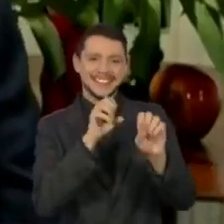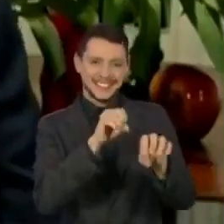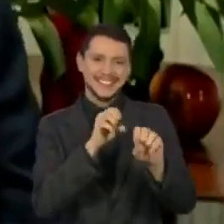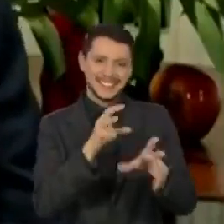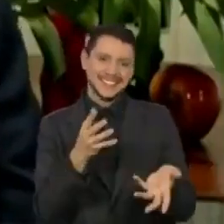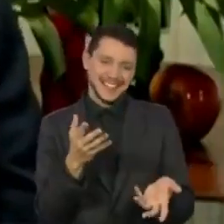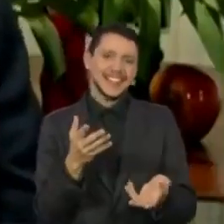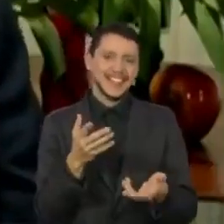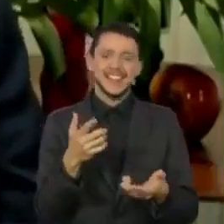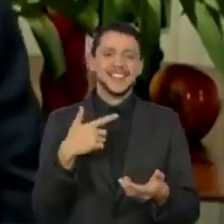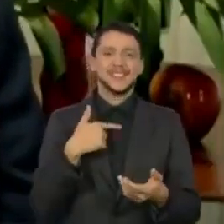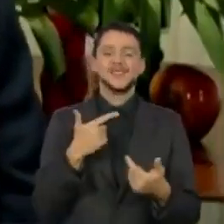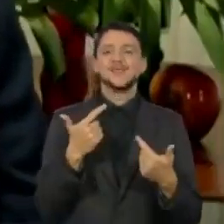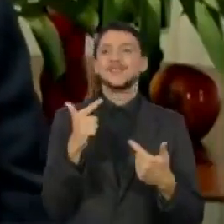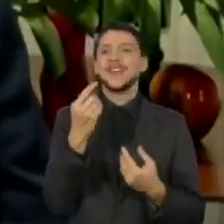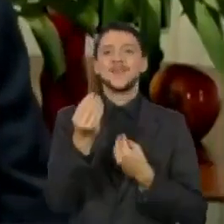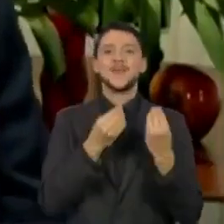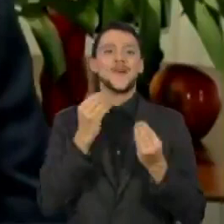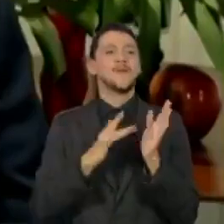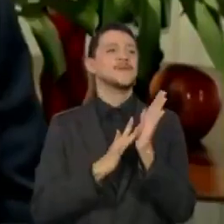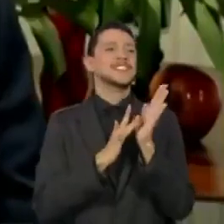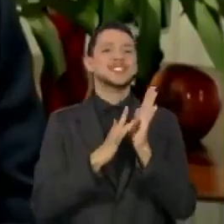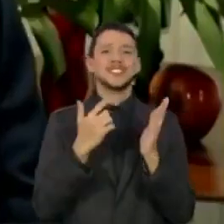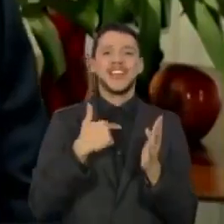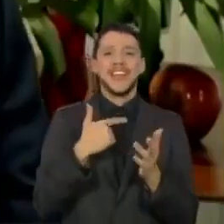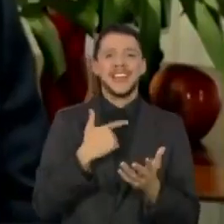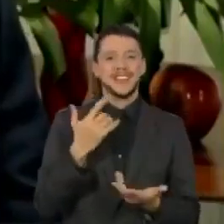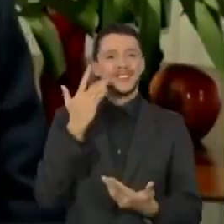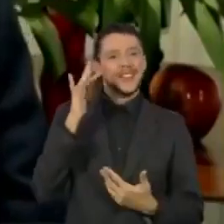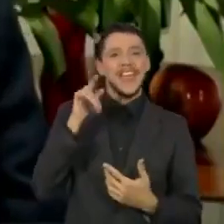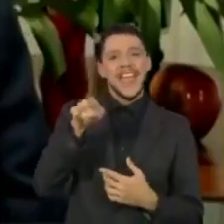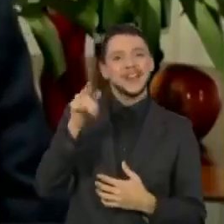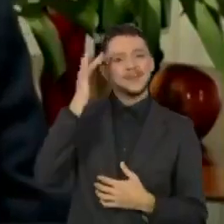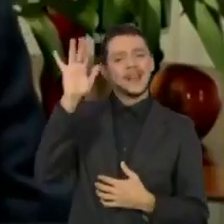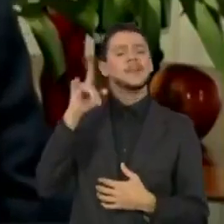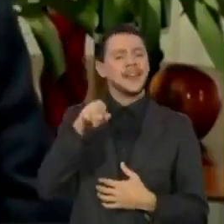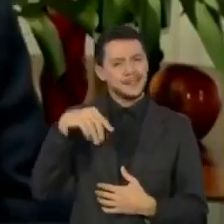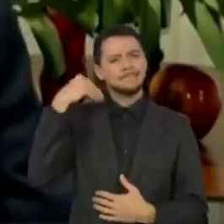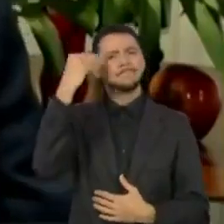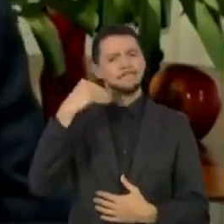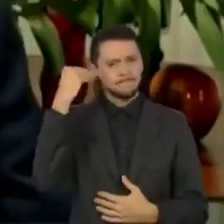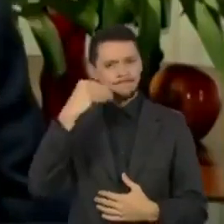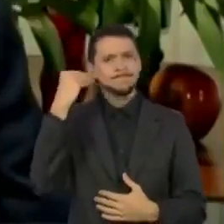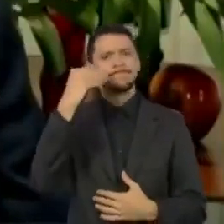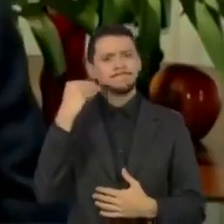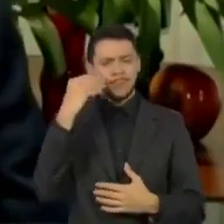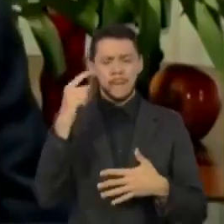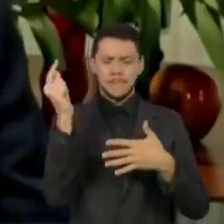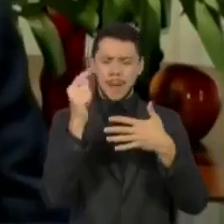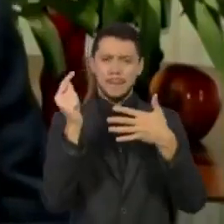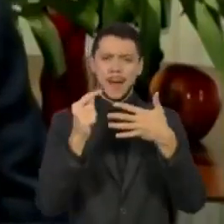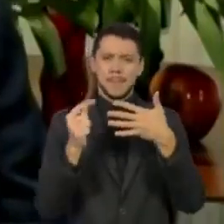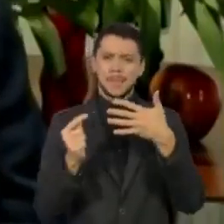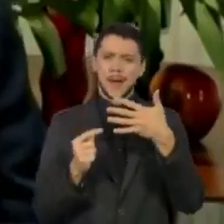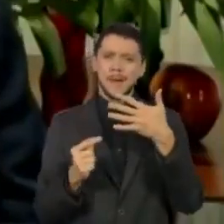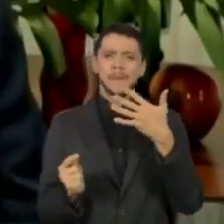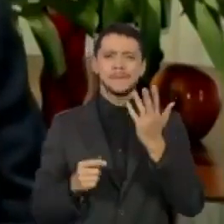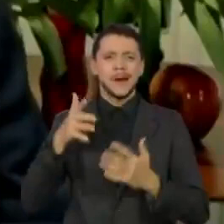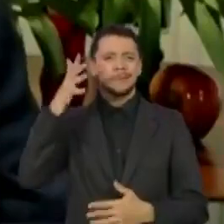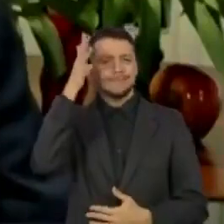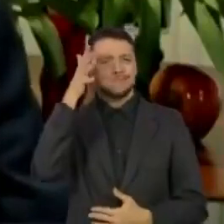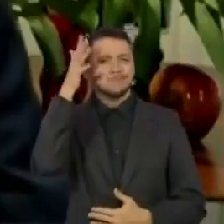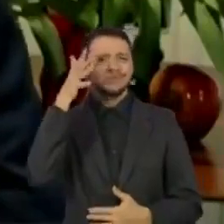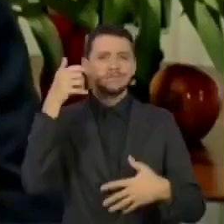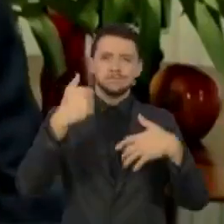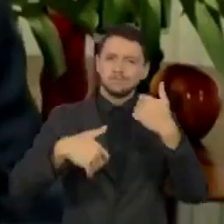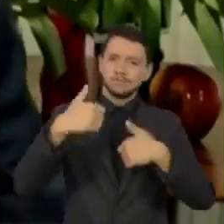também modéstia, mas porque ele, pela experiência que teve, ele sempre tinha muitas coisas a dizer, a mostrar,